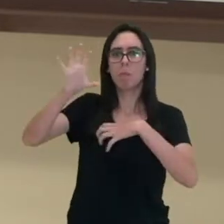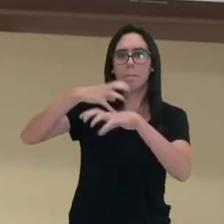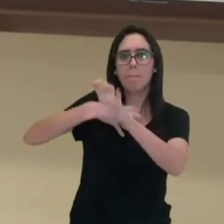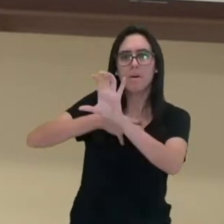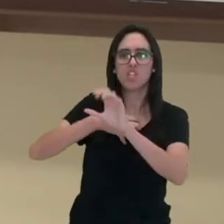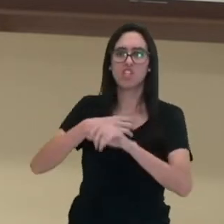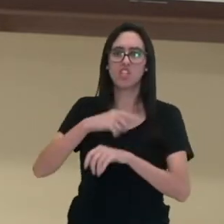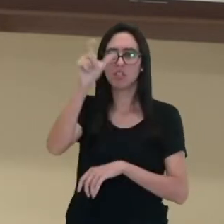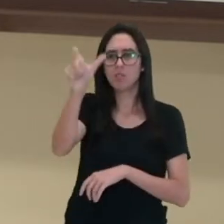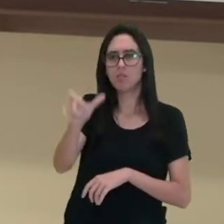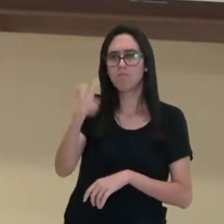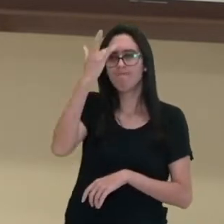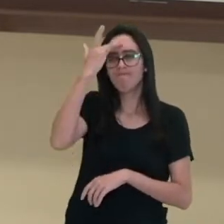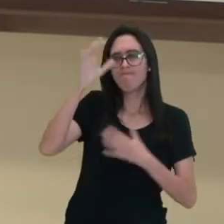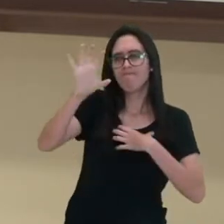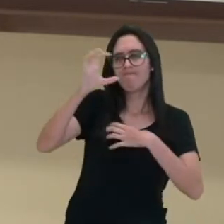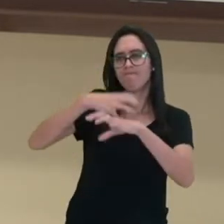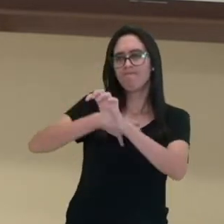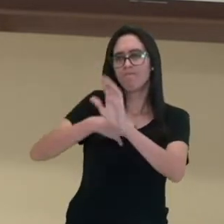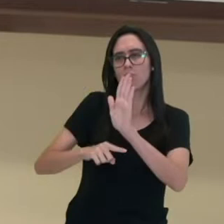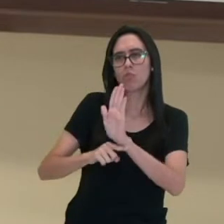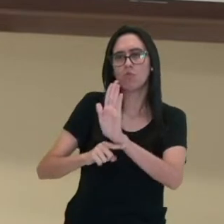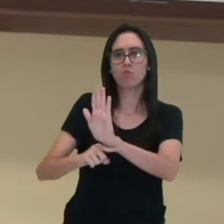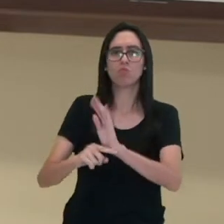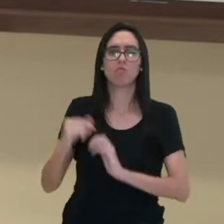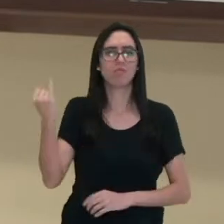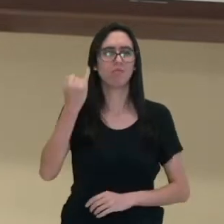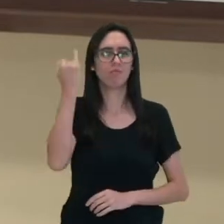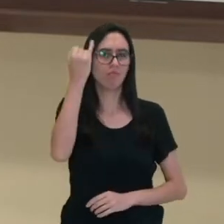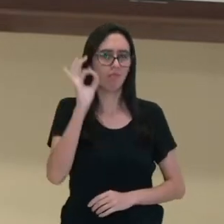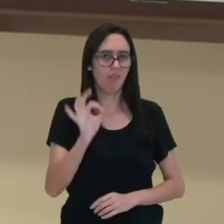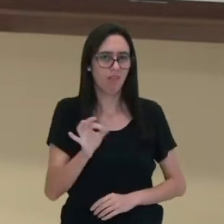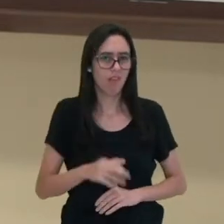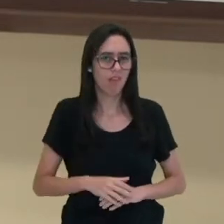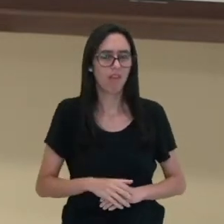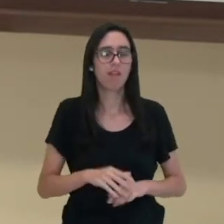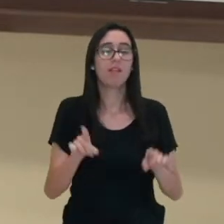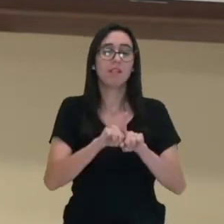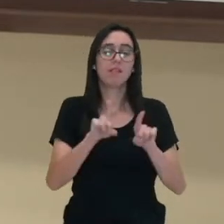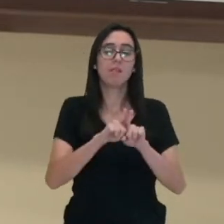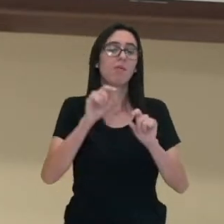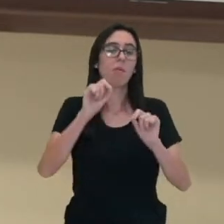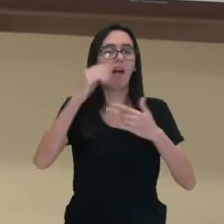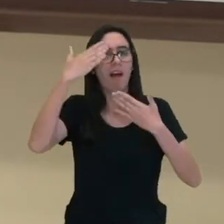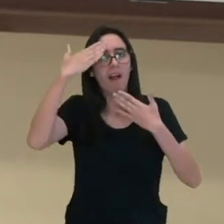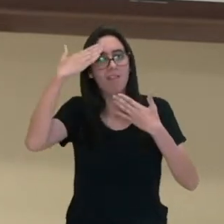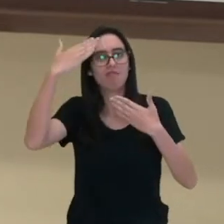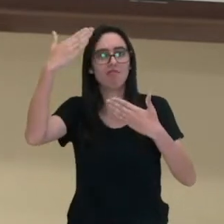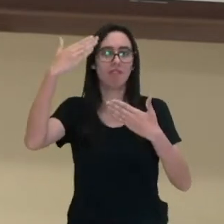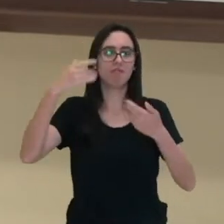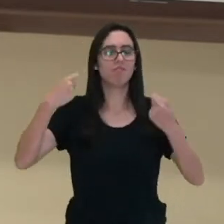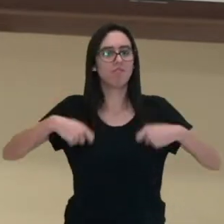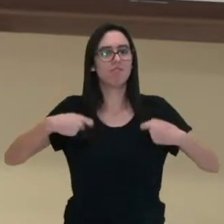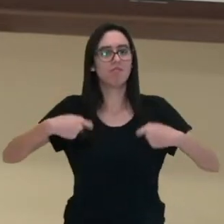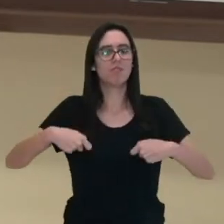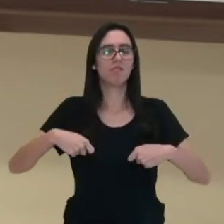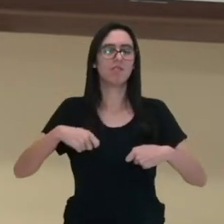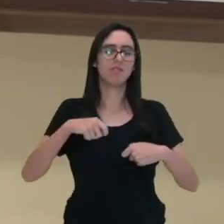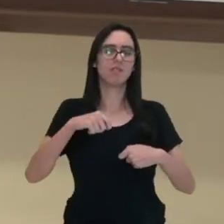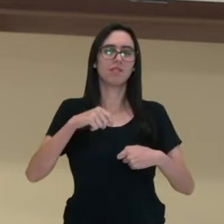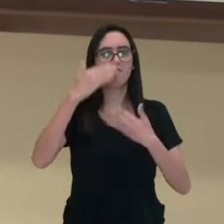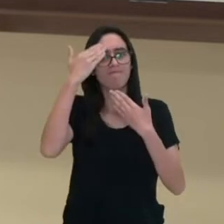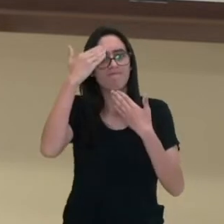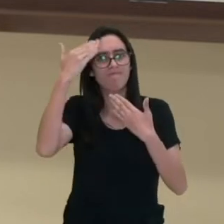se colocar no lugar do outro, de poder ajudar o próximo e sentimentos de gratidão, de reconhecer quando as pessoas também